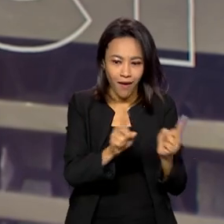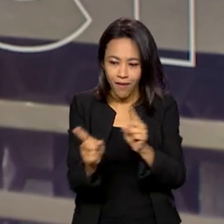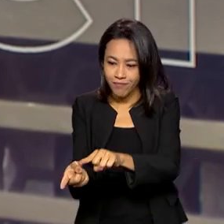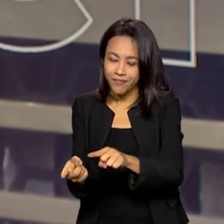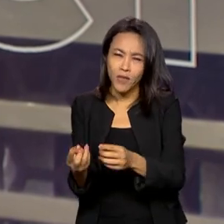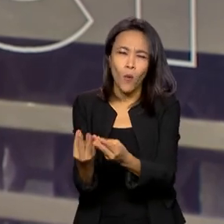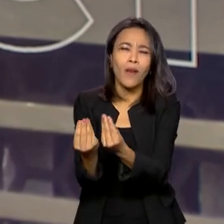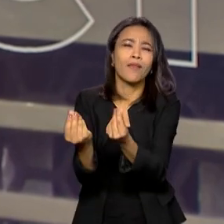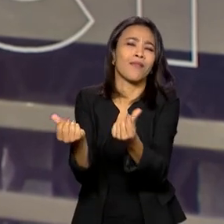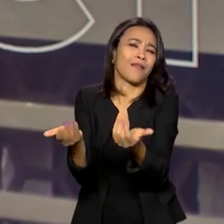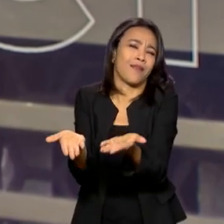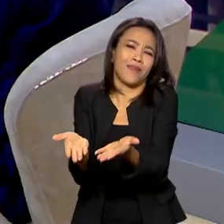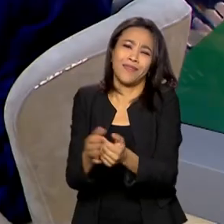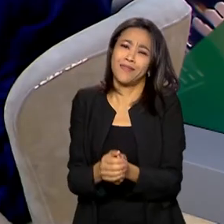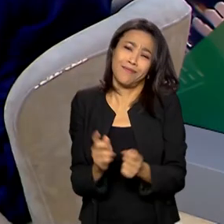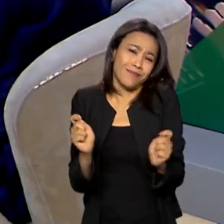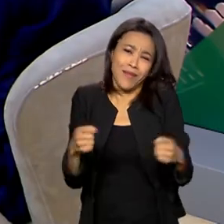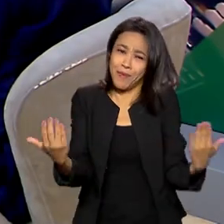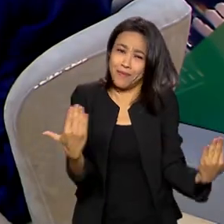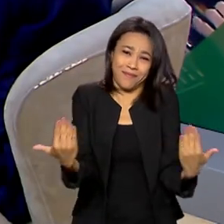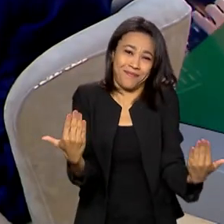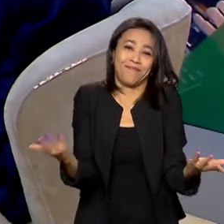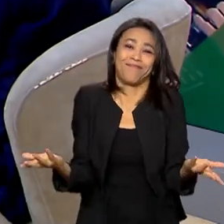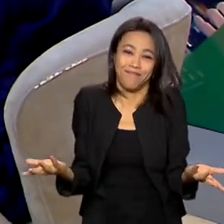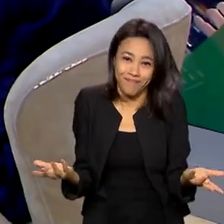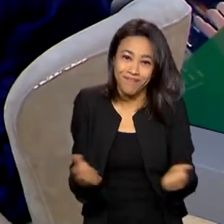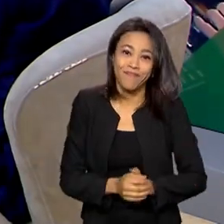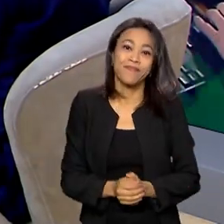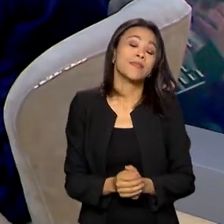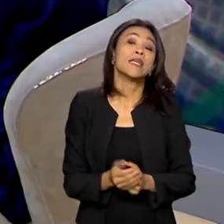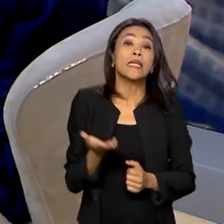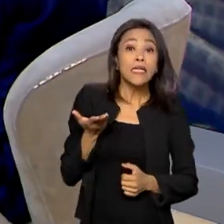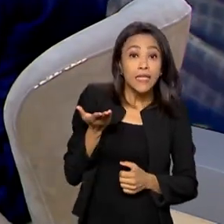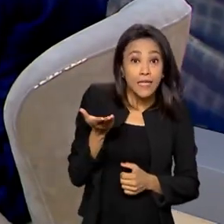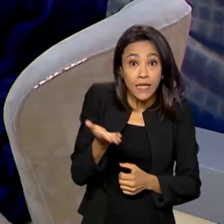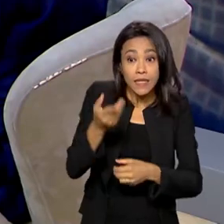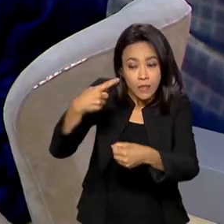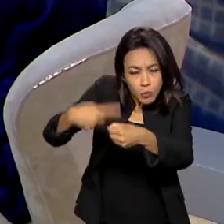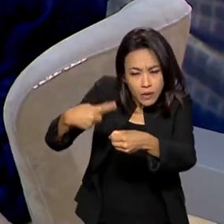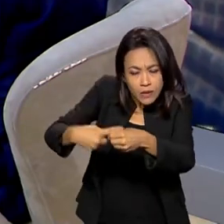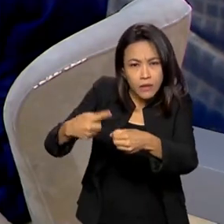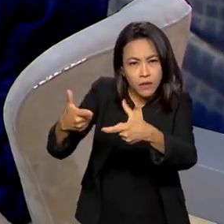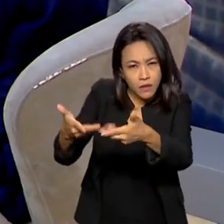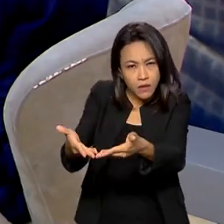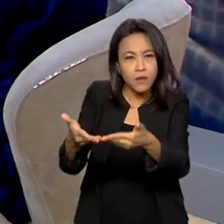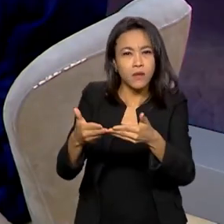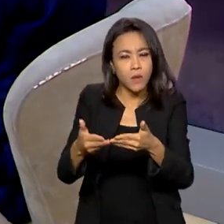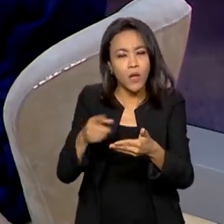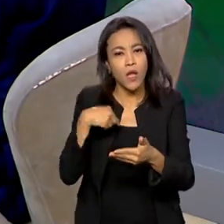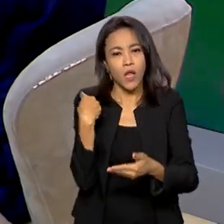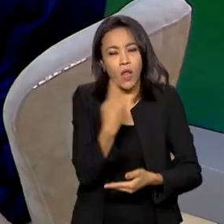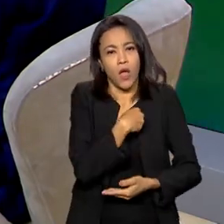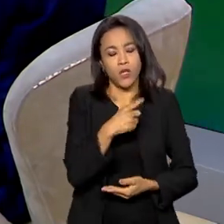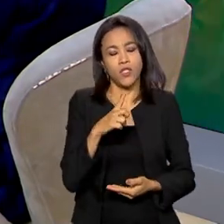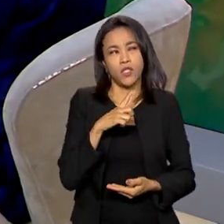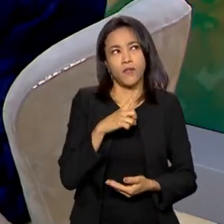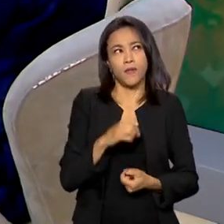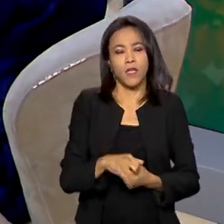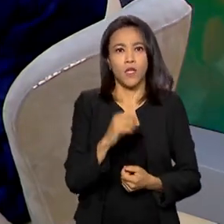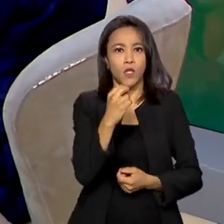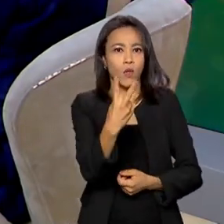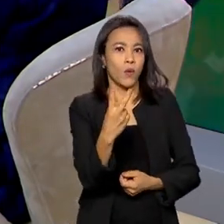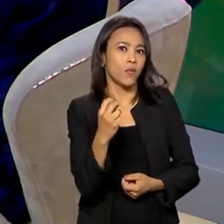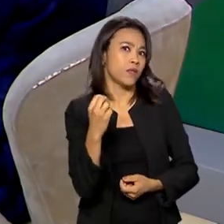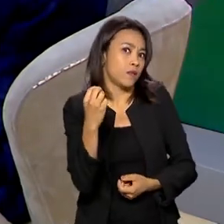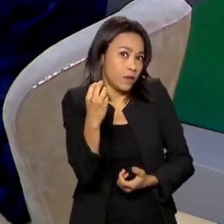qualidade. É incomparável. É incomparável. E além disso nesses municípios nós tínhamos em média dois, três